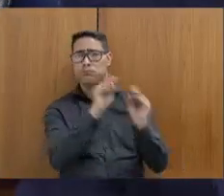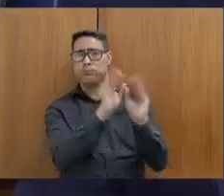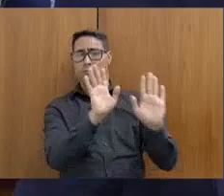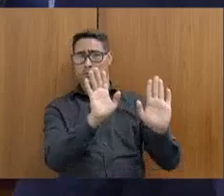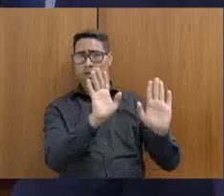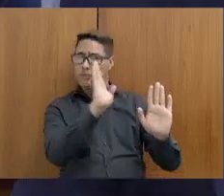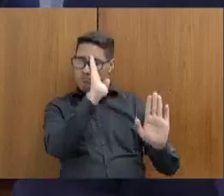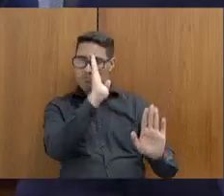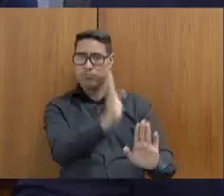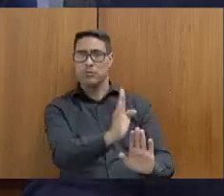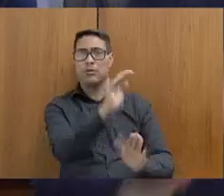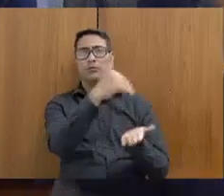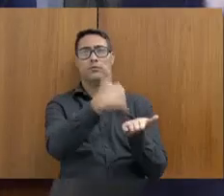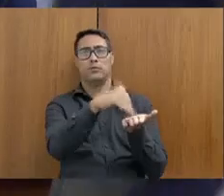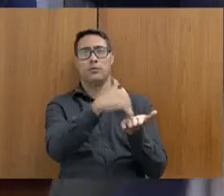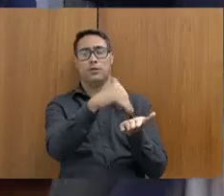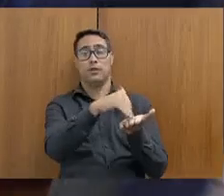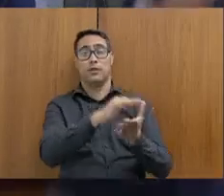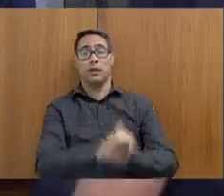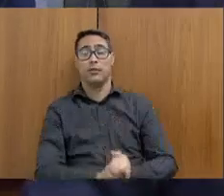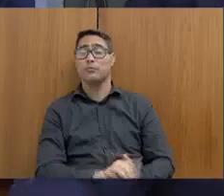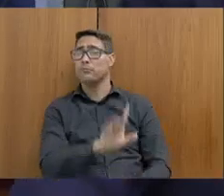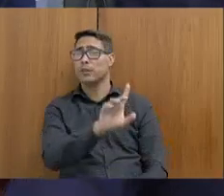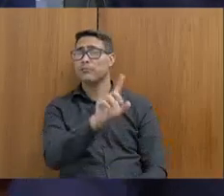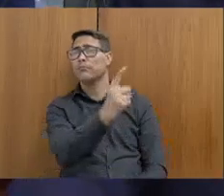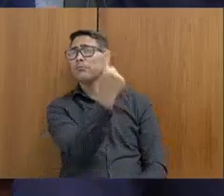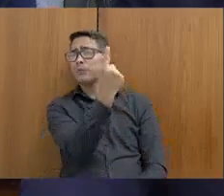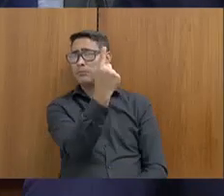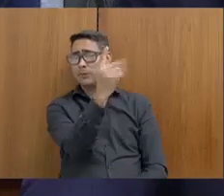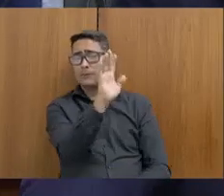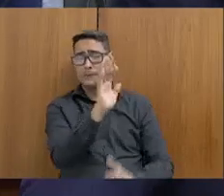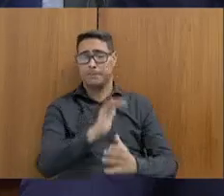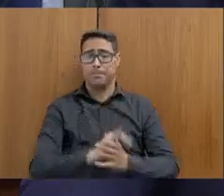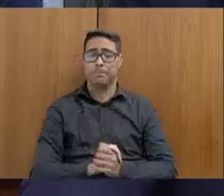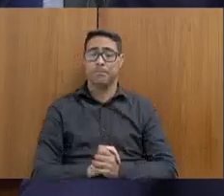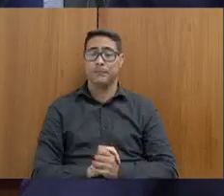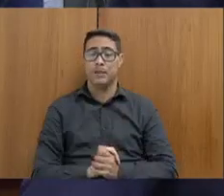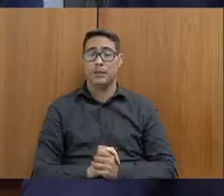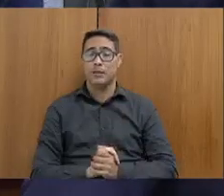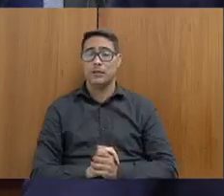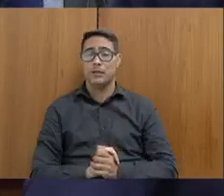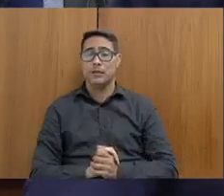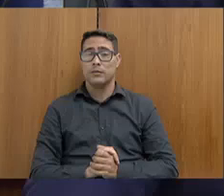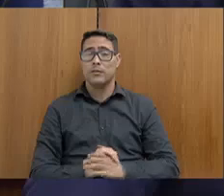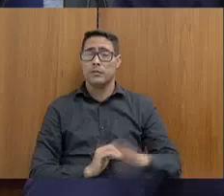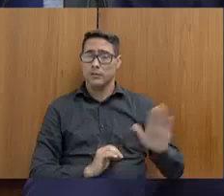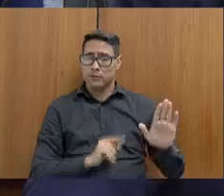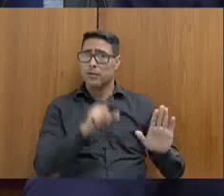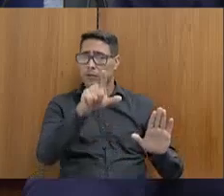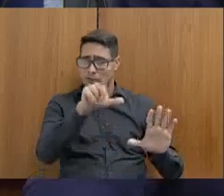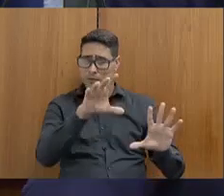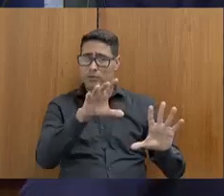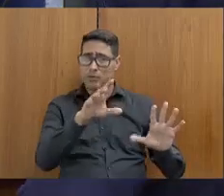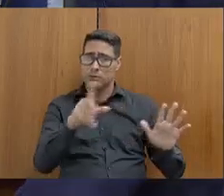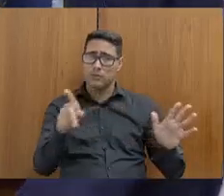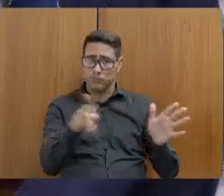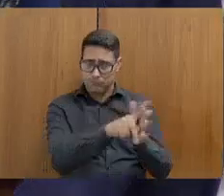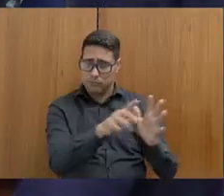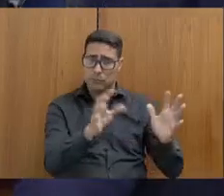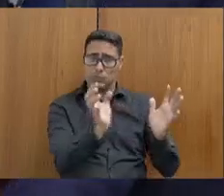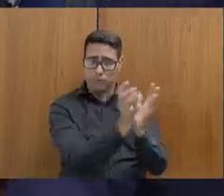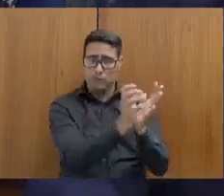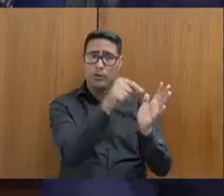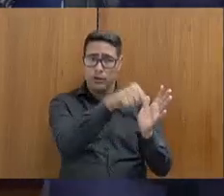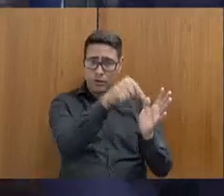diretamente ao nosso secretário. Primeira pergunta, secretário. Naturalmente, o senhor faz parte do primeiro escalão do governo